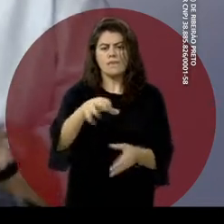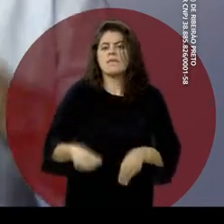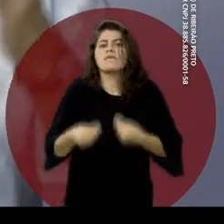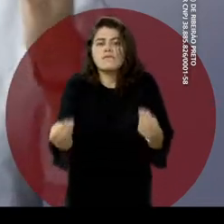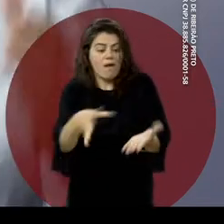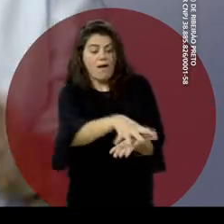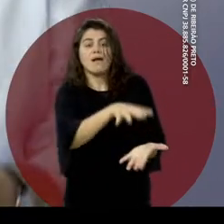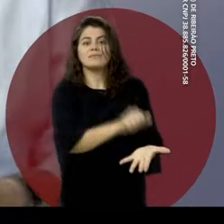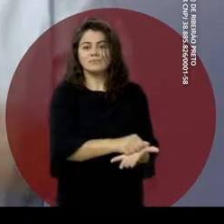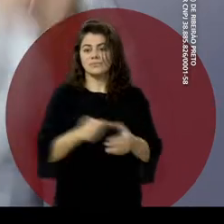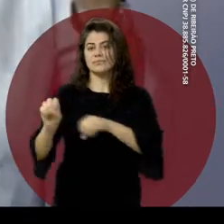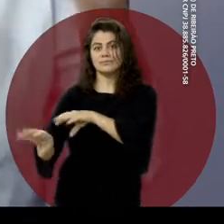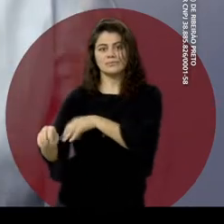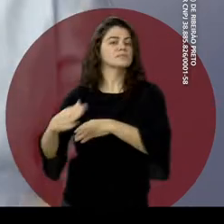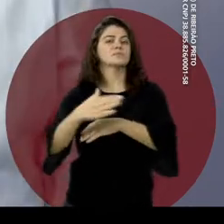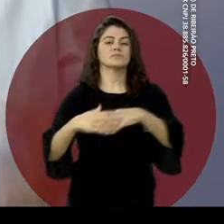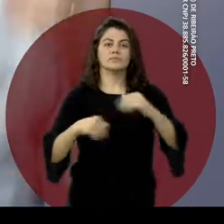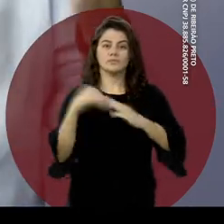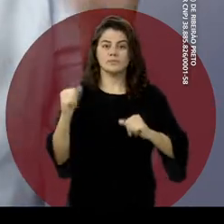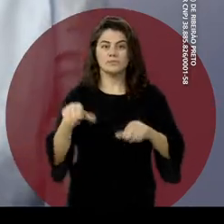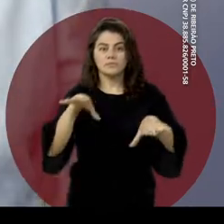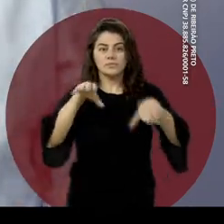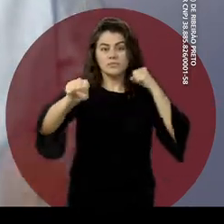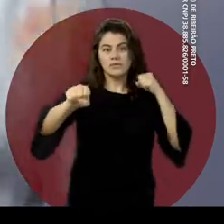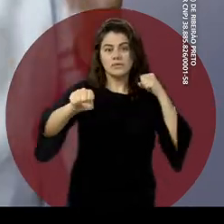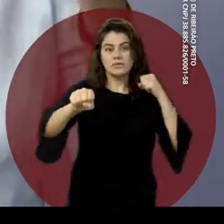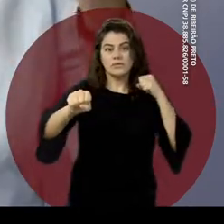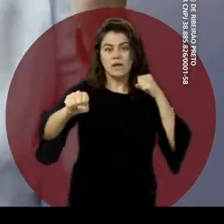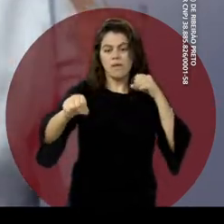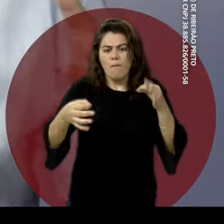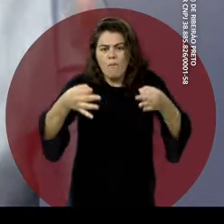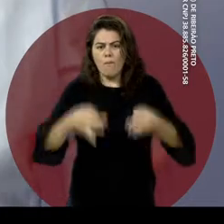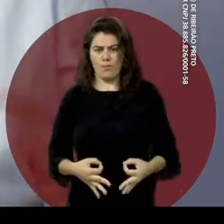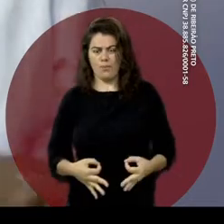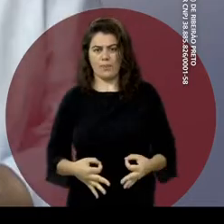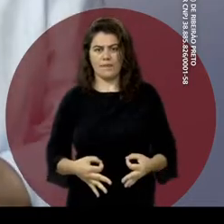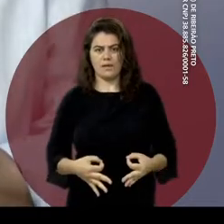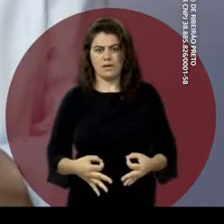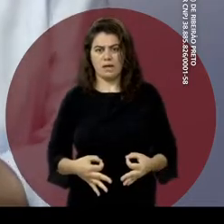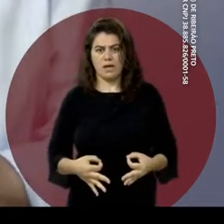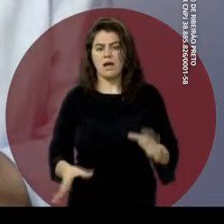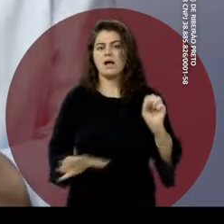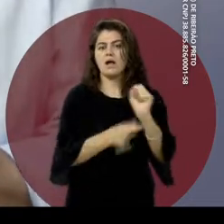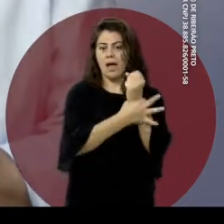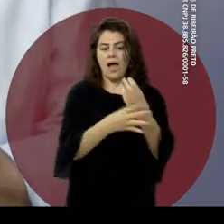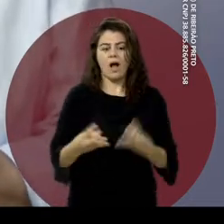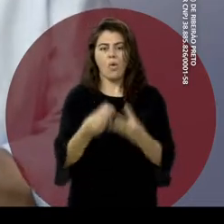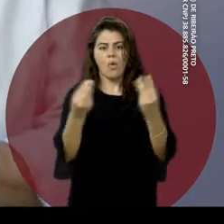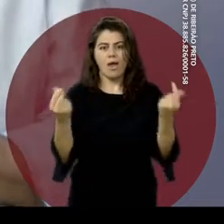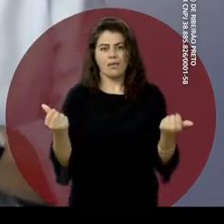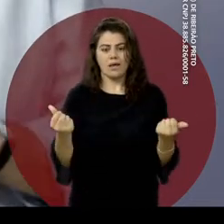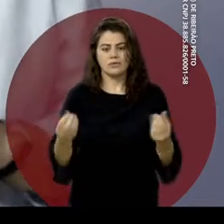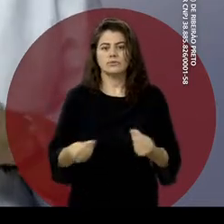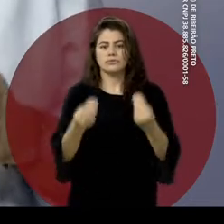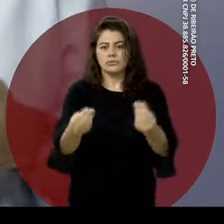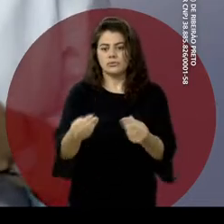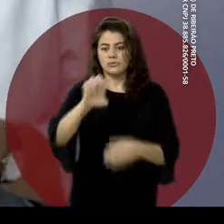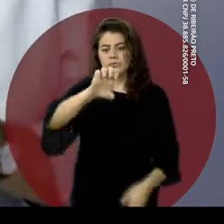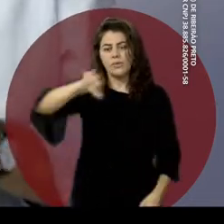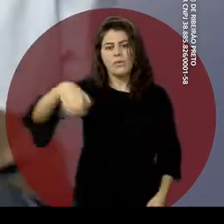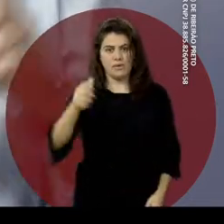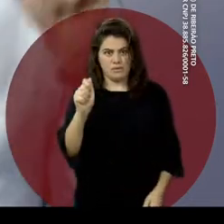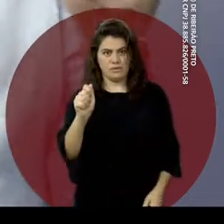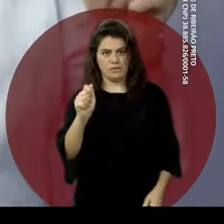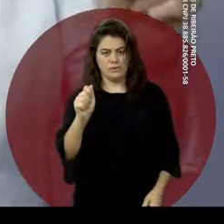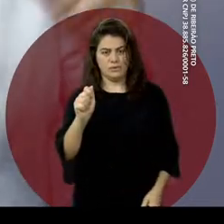matrículas do ensino técnico de formação, de qualificação e de aperfeiçoamento, assegurando a qualidade dessa oferta para